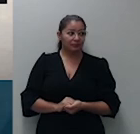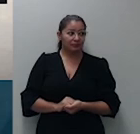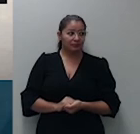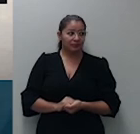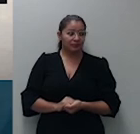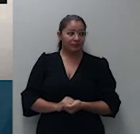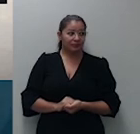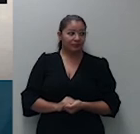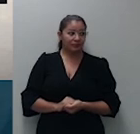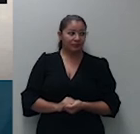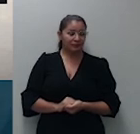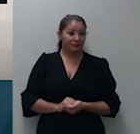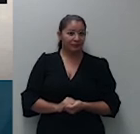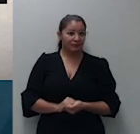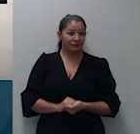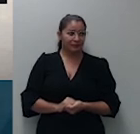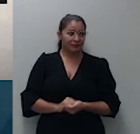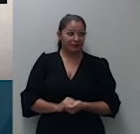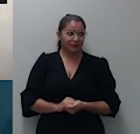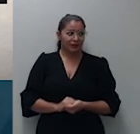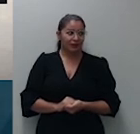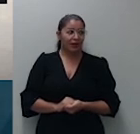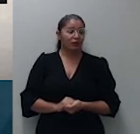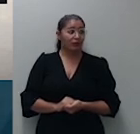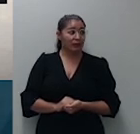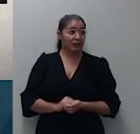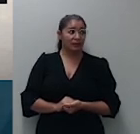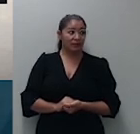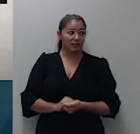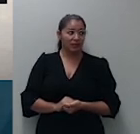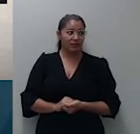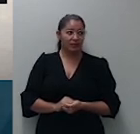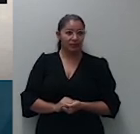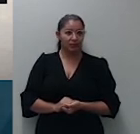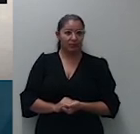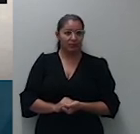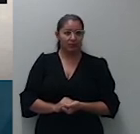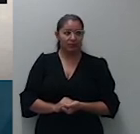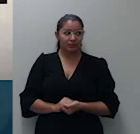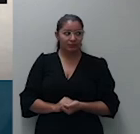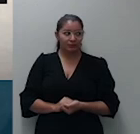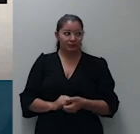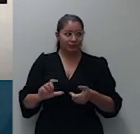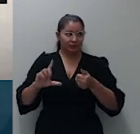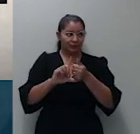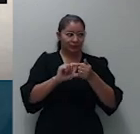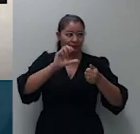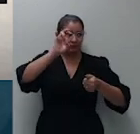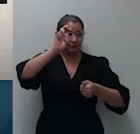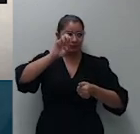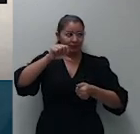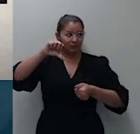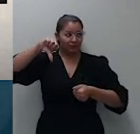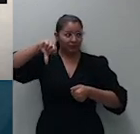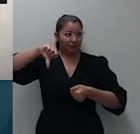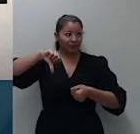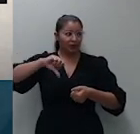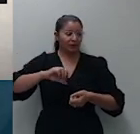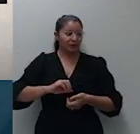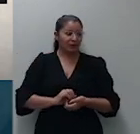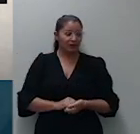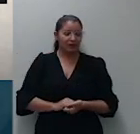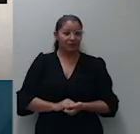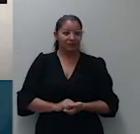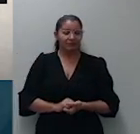disposto na decisão monocrática a folha 979 de modo a negar provimento ao recurso especial manejado pelo